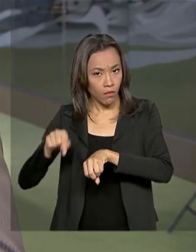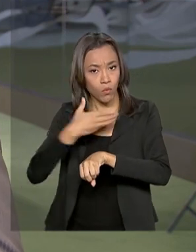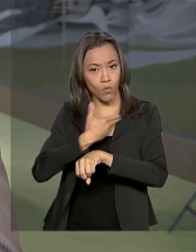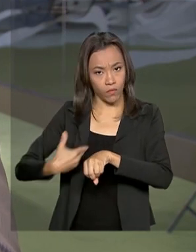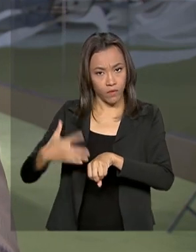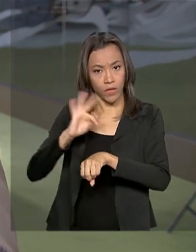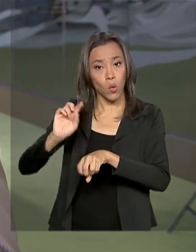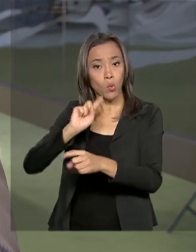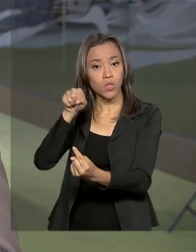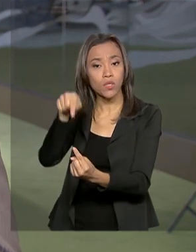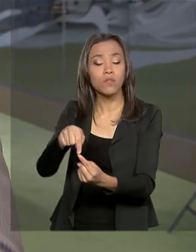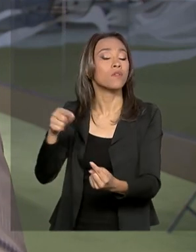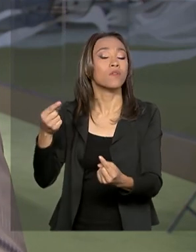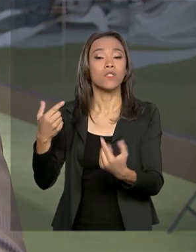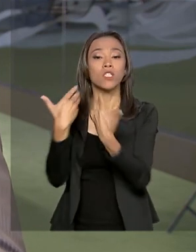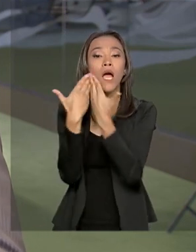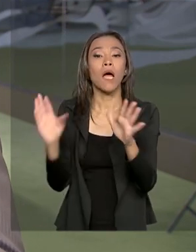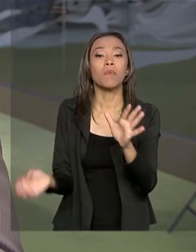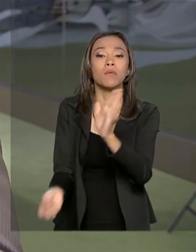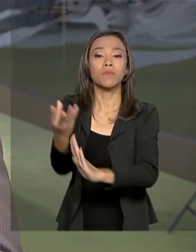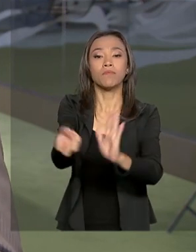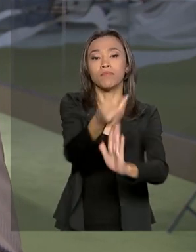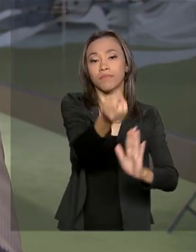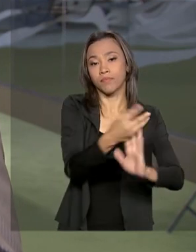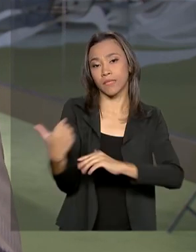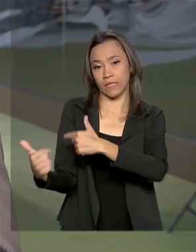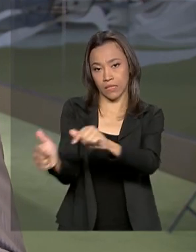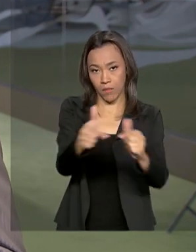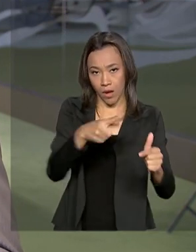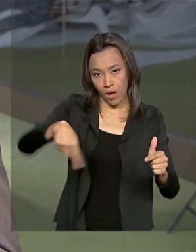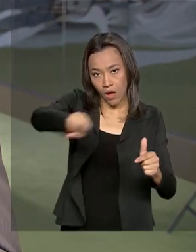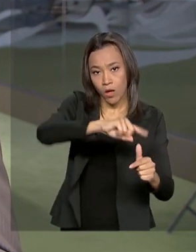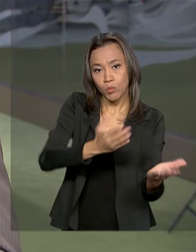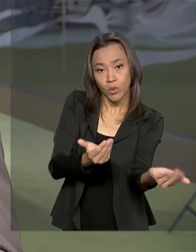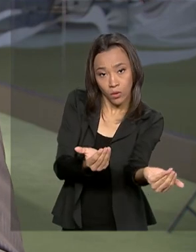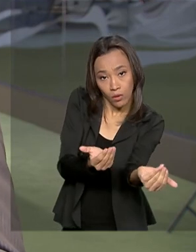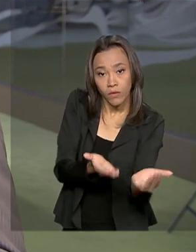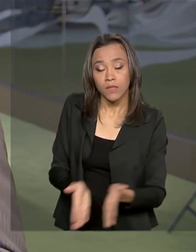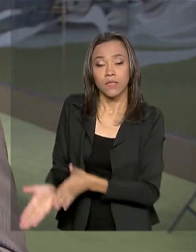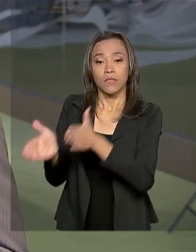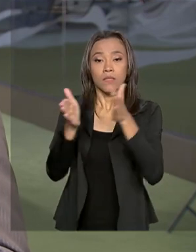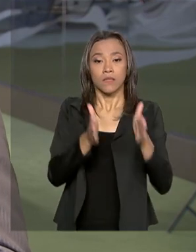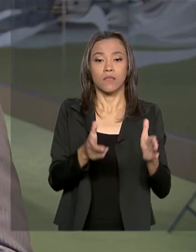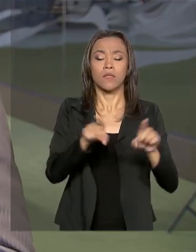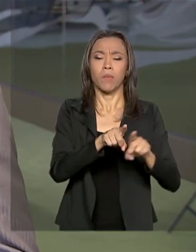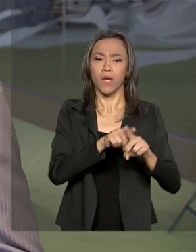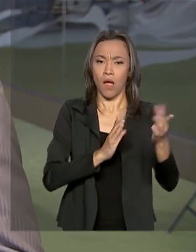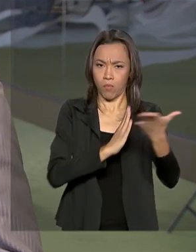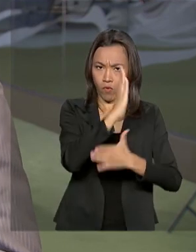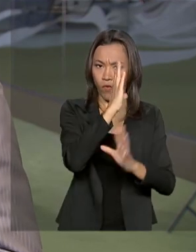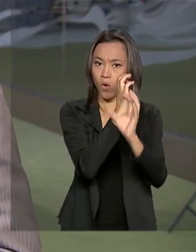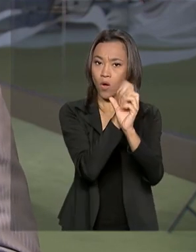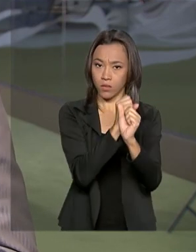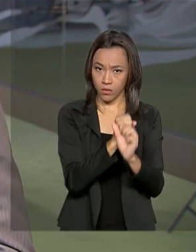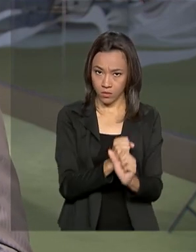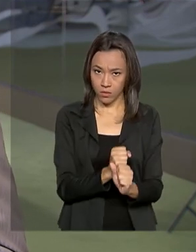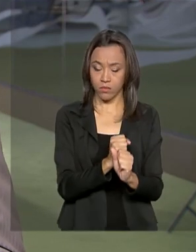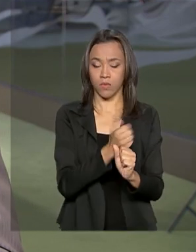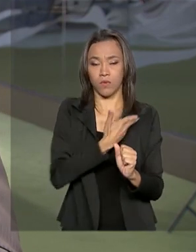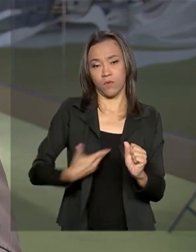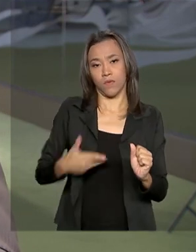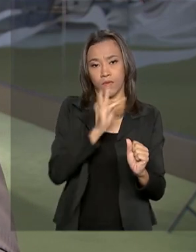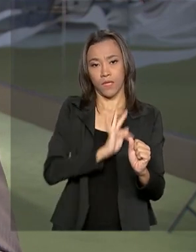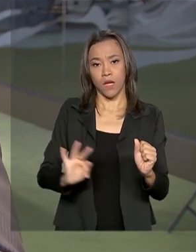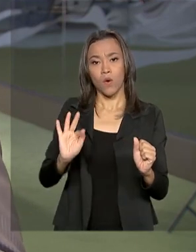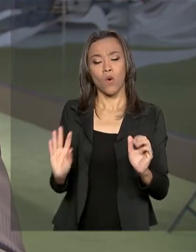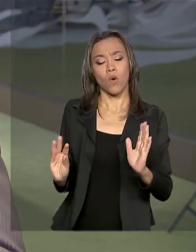empregos entre os jovens de todo o país. O orçamento também incluiu o